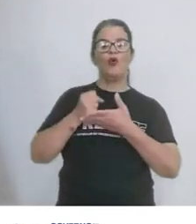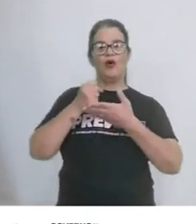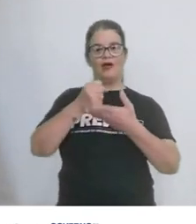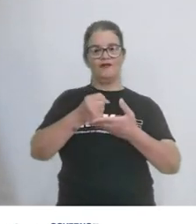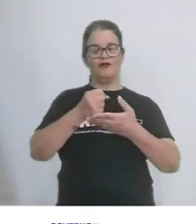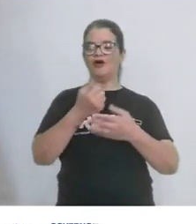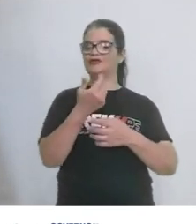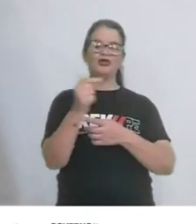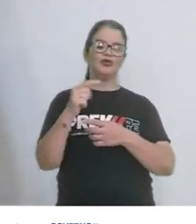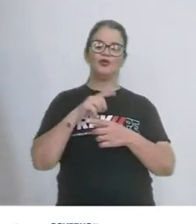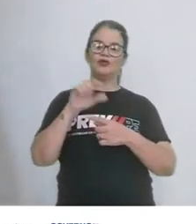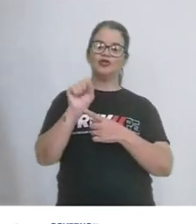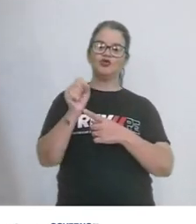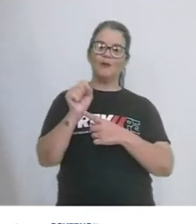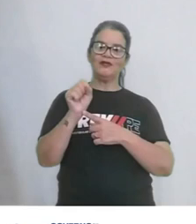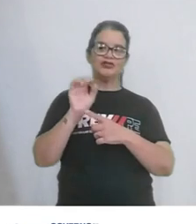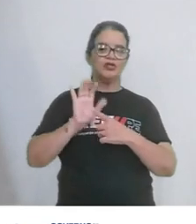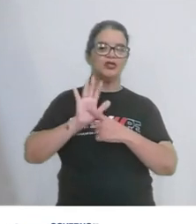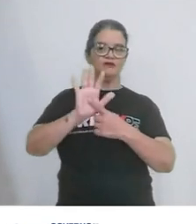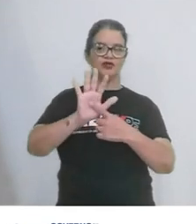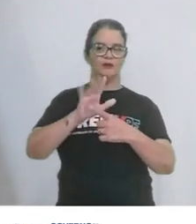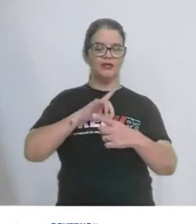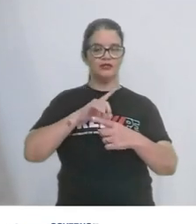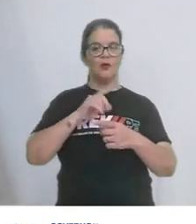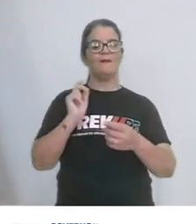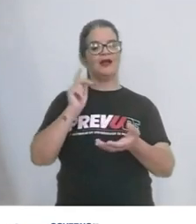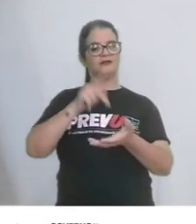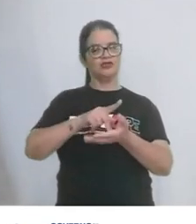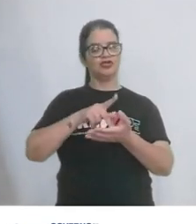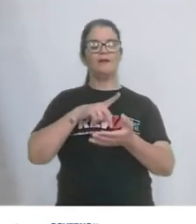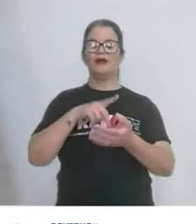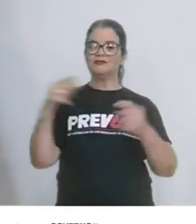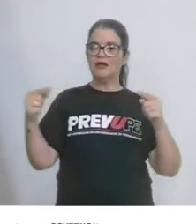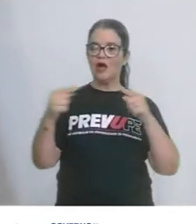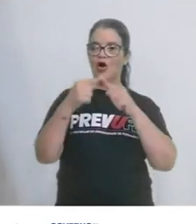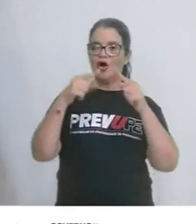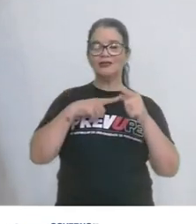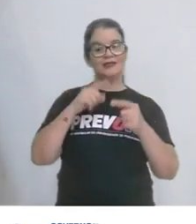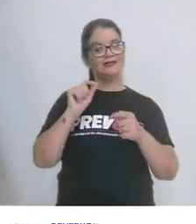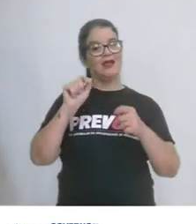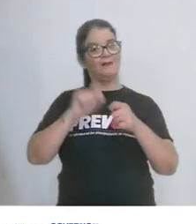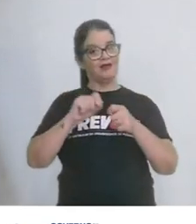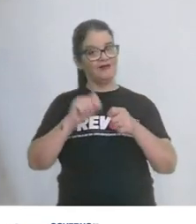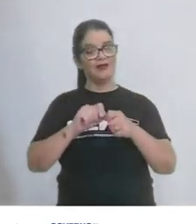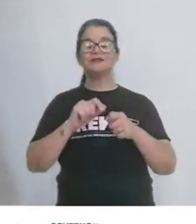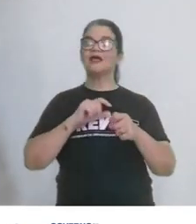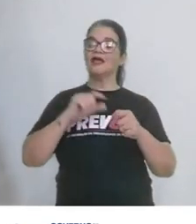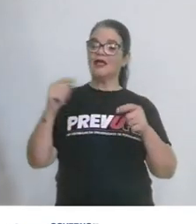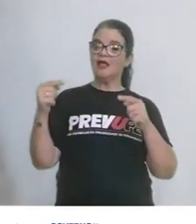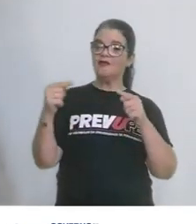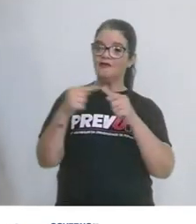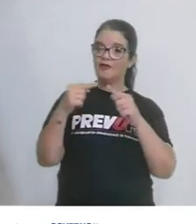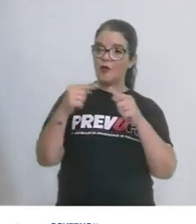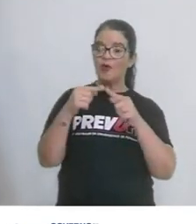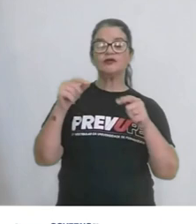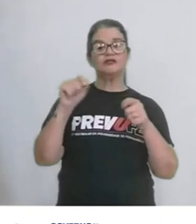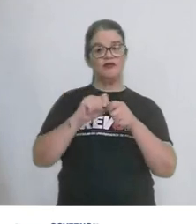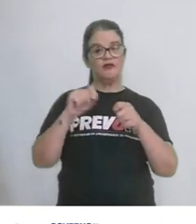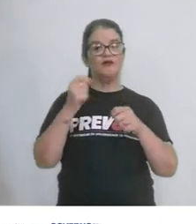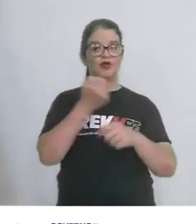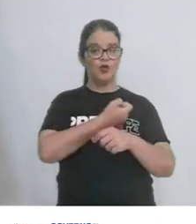não tem o substantivo explícito para se estabelecer essa concordância e a concordância foi feita, então, com o número.